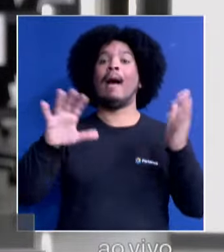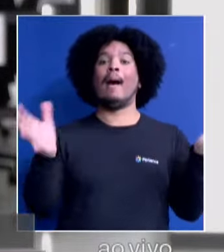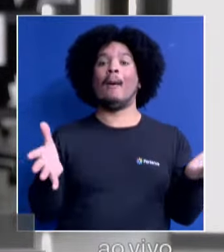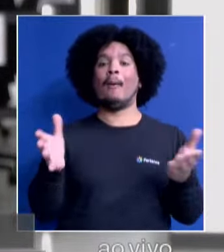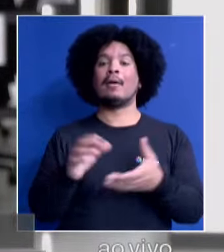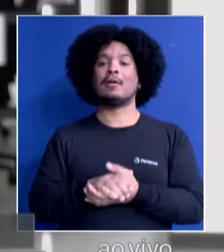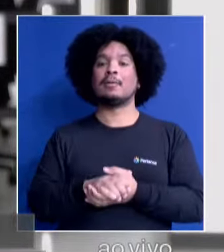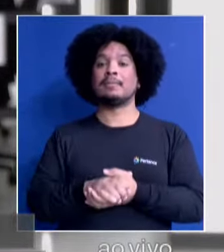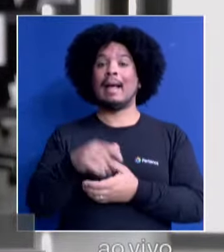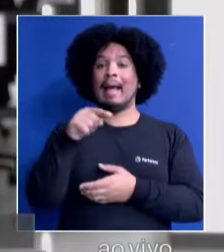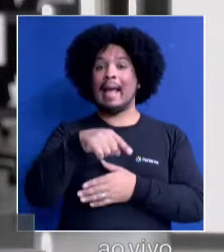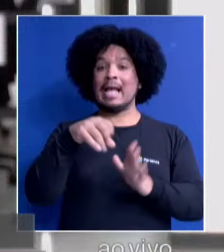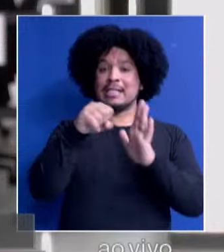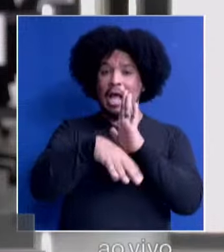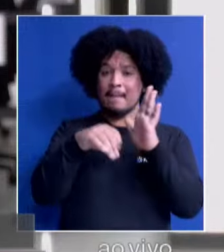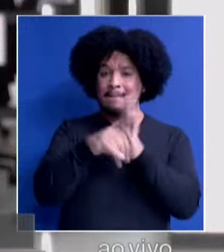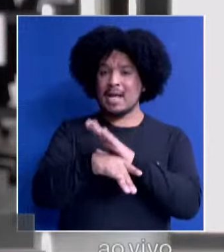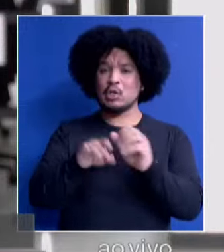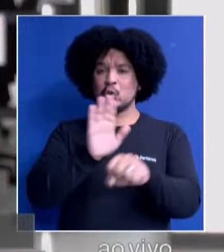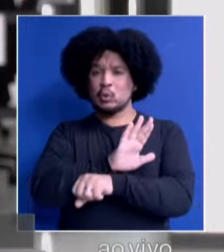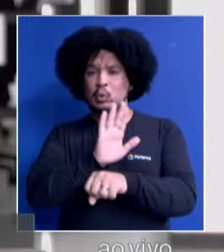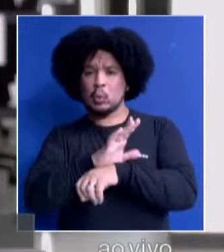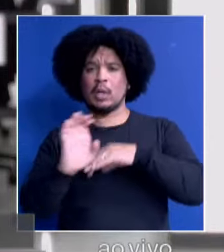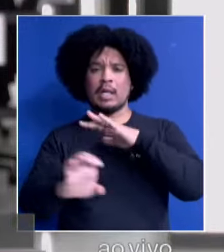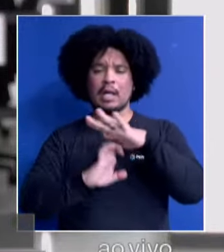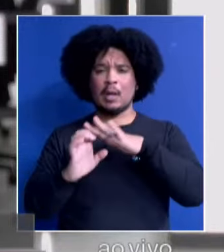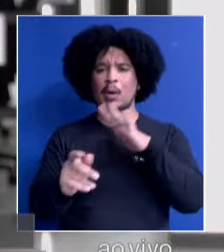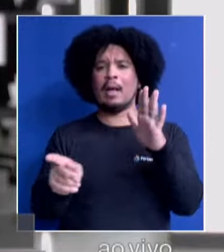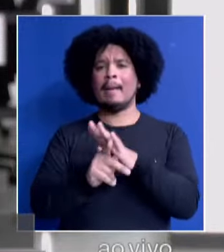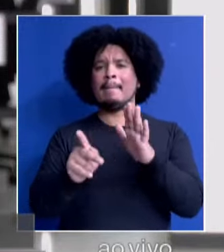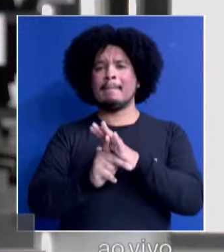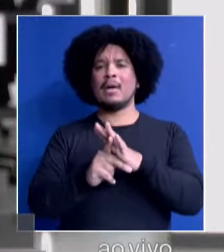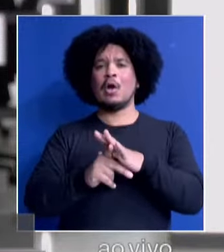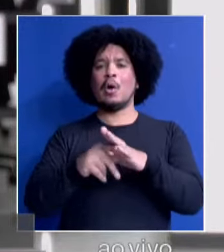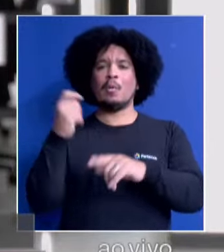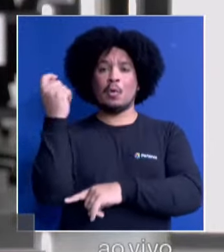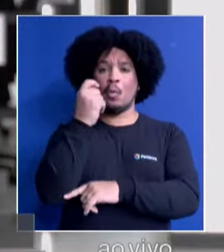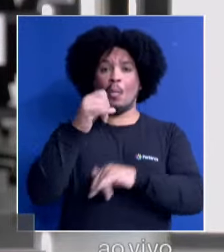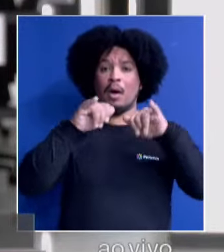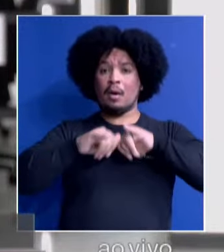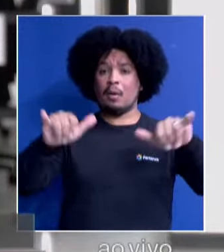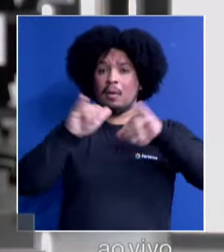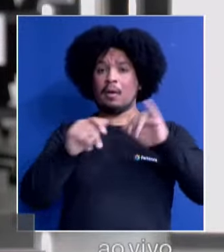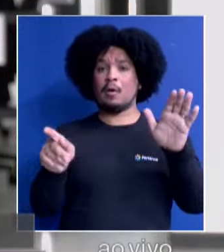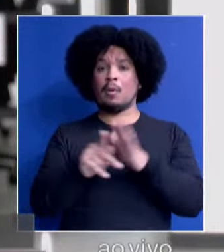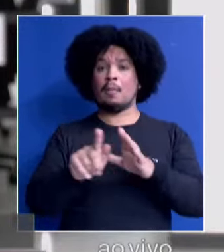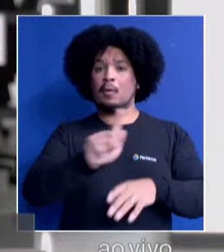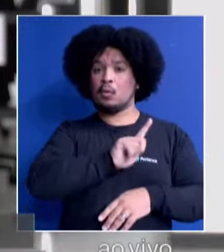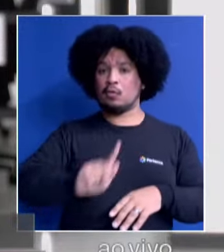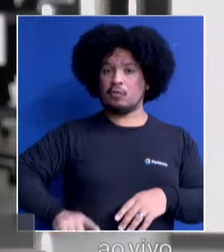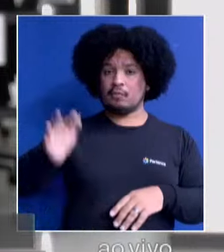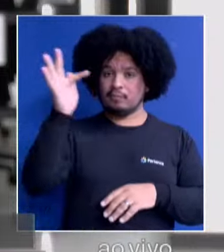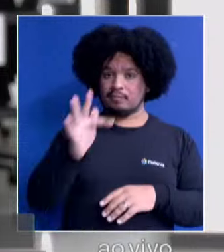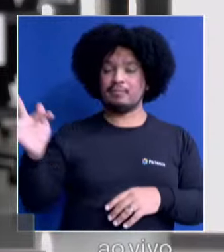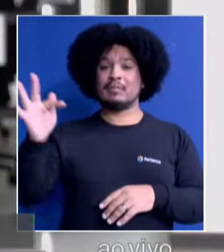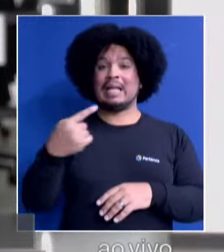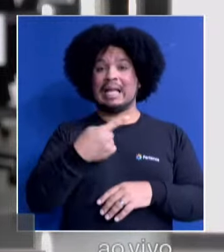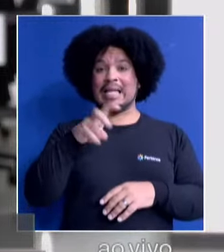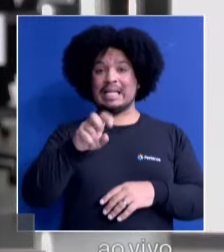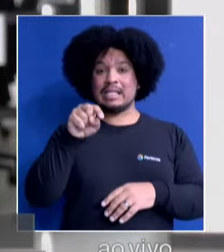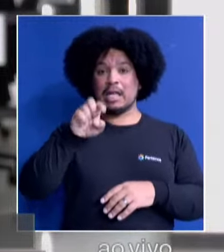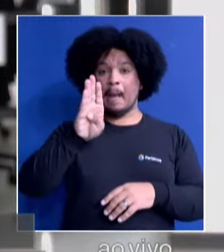pouco esse pacote de ajuda às empresas do Rio Grande do Sul foi anunciado pelo governo federal. 15